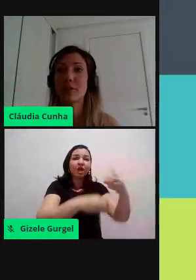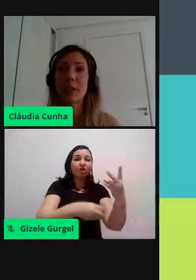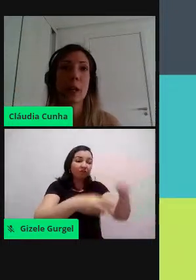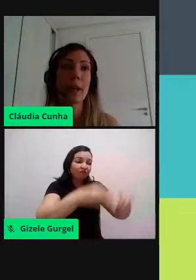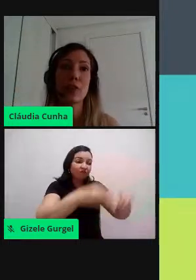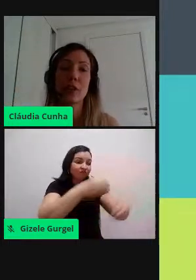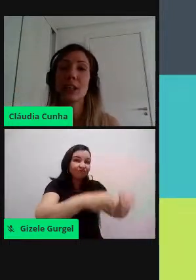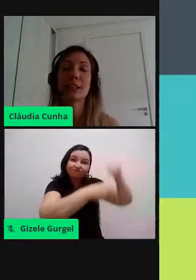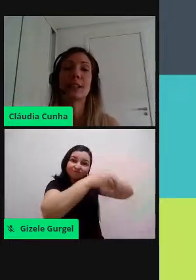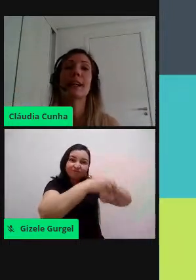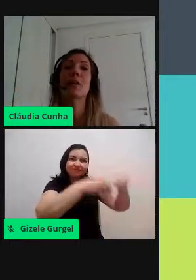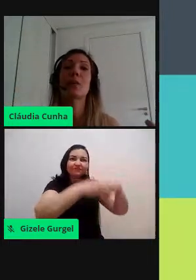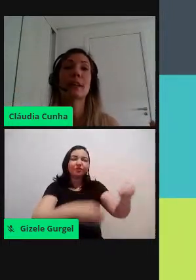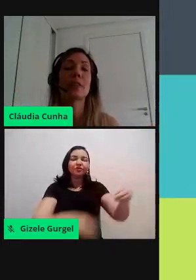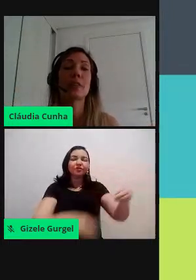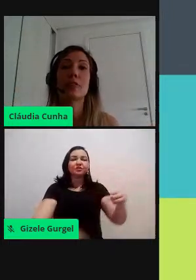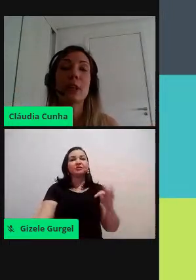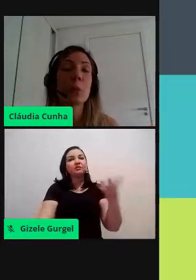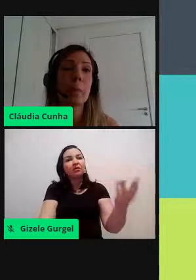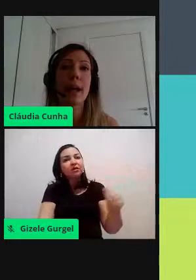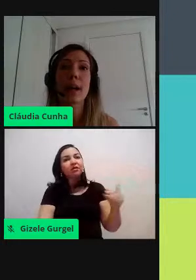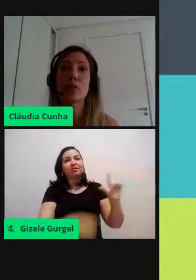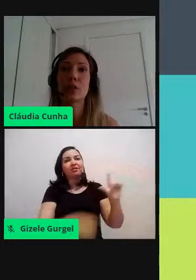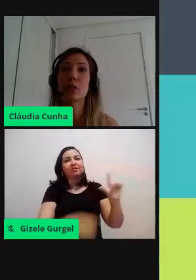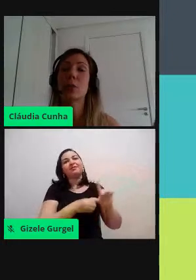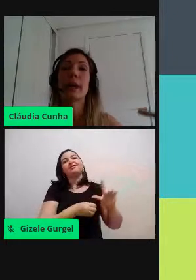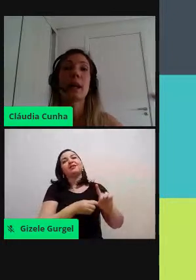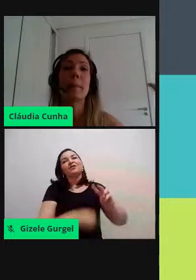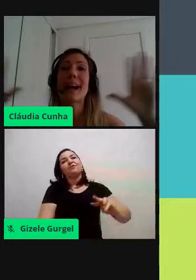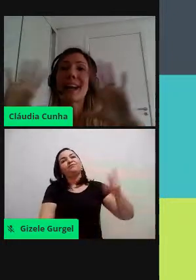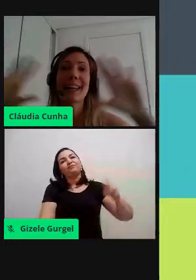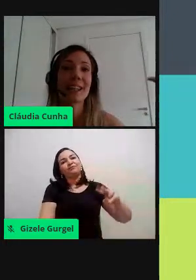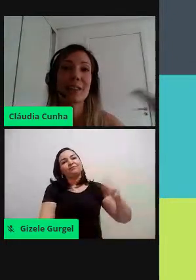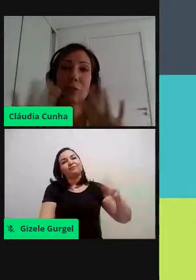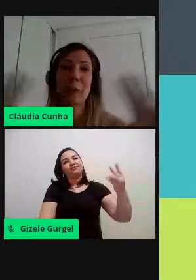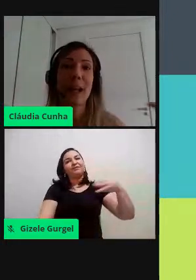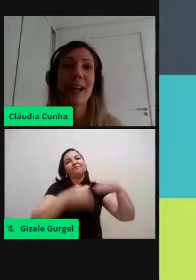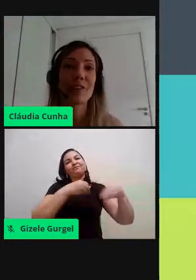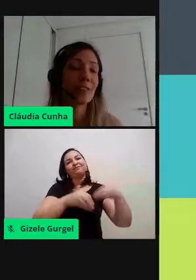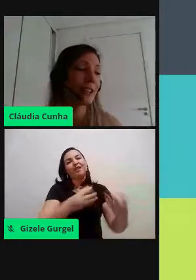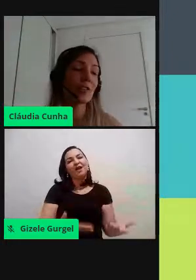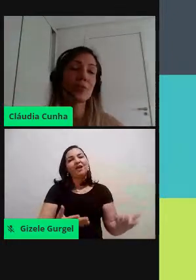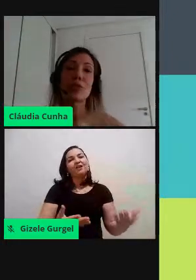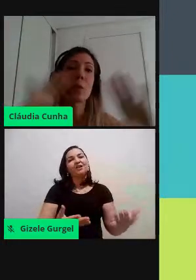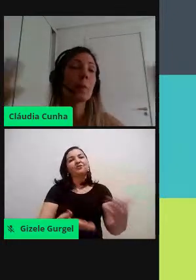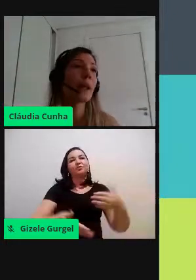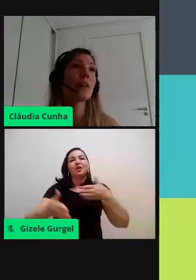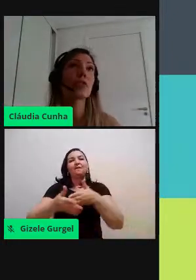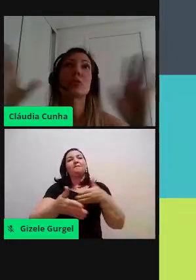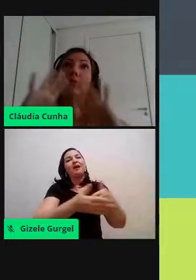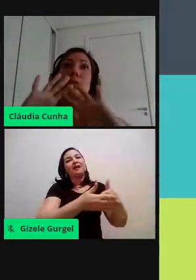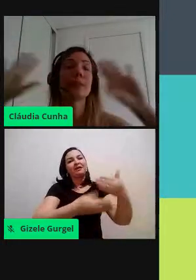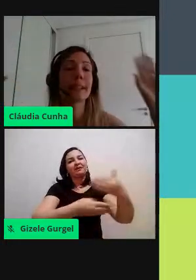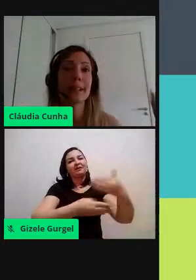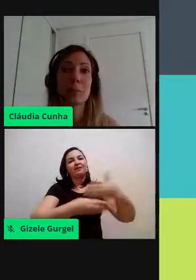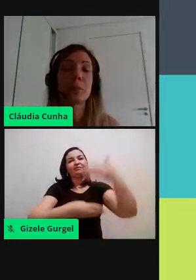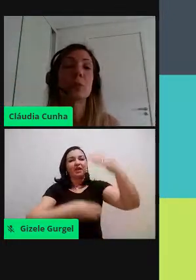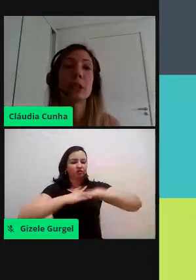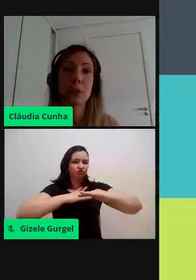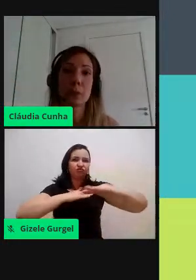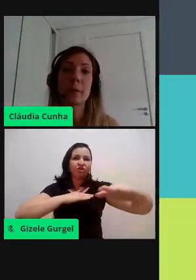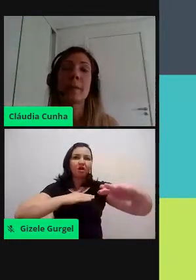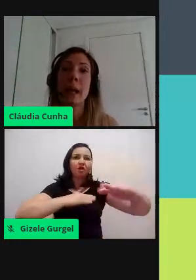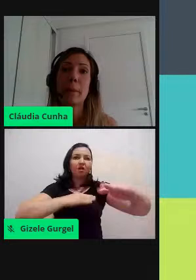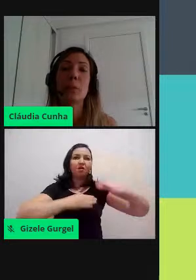vinha para a gente, né, agora vem no plástico, barreiras plásticas, no chão plástico, tudo, né,